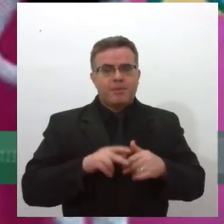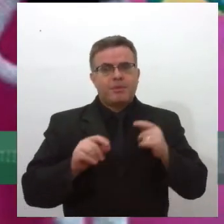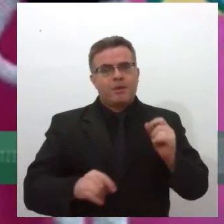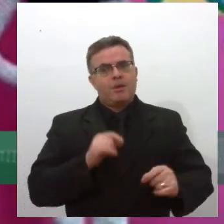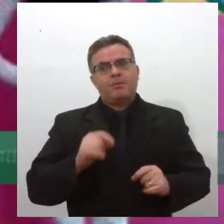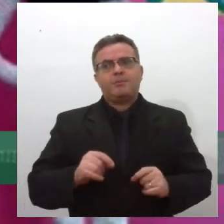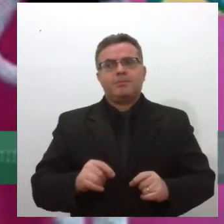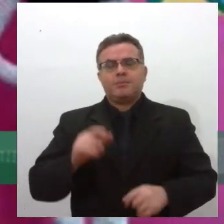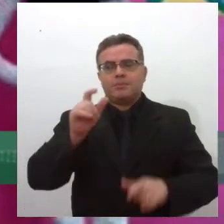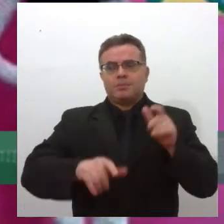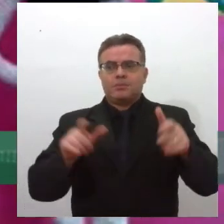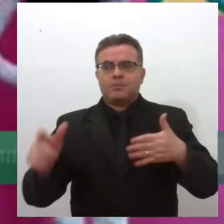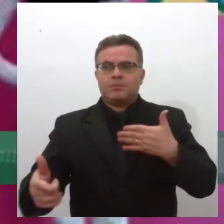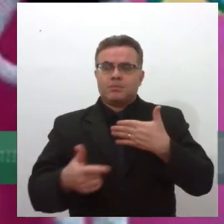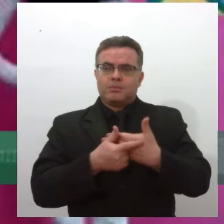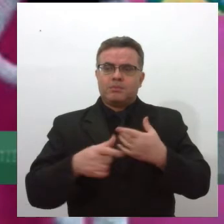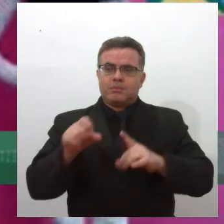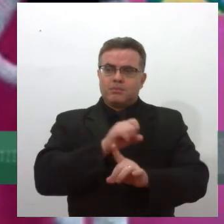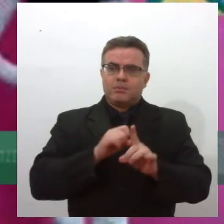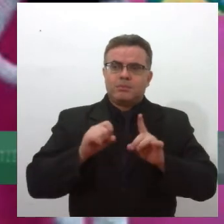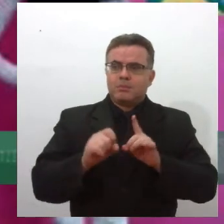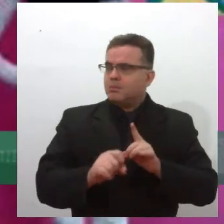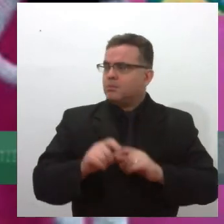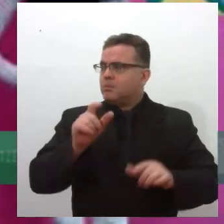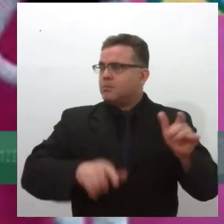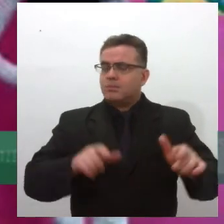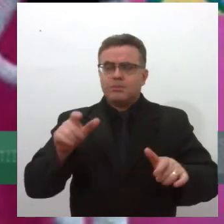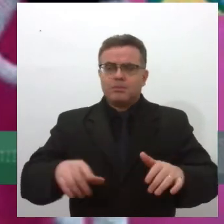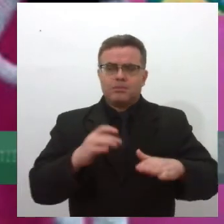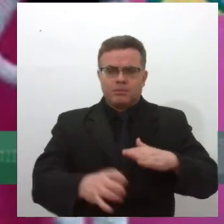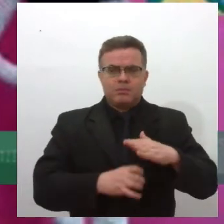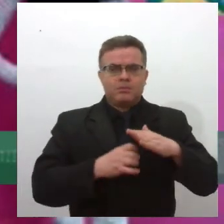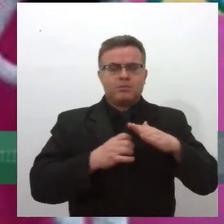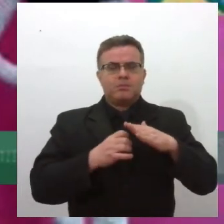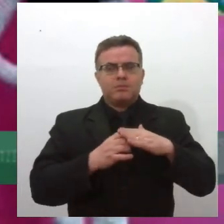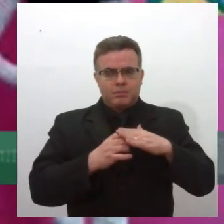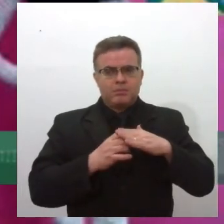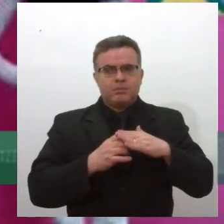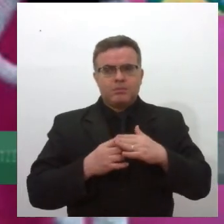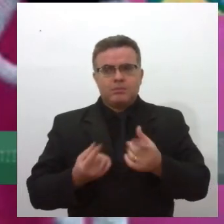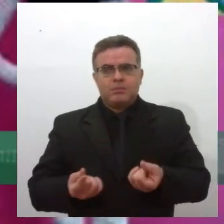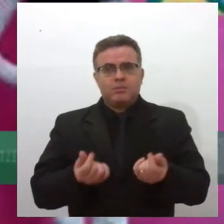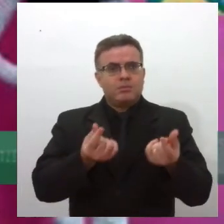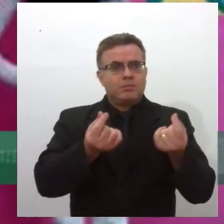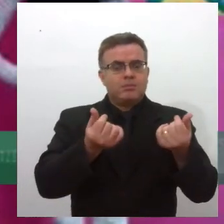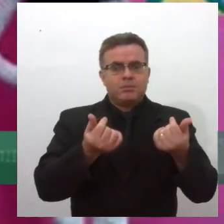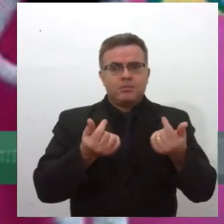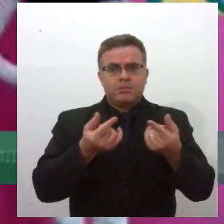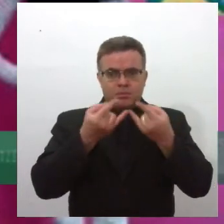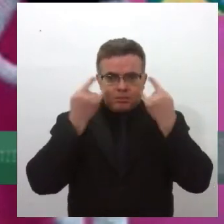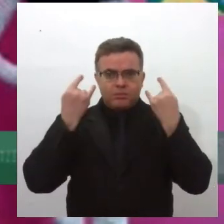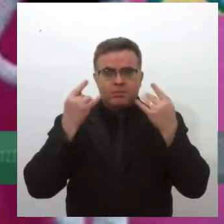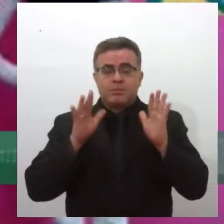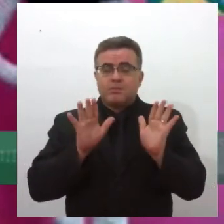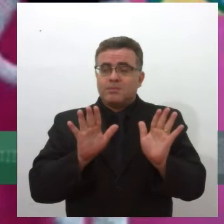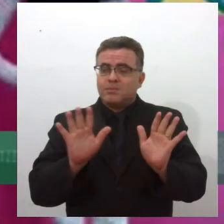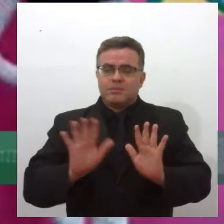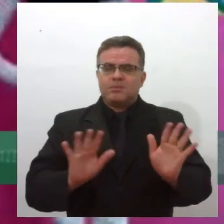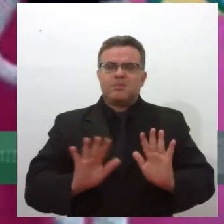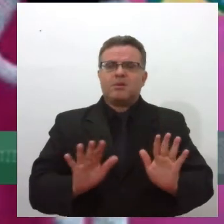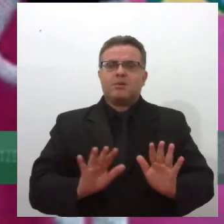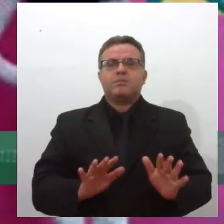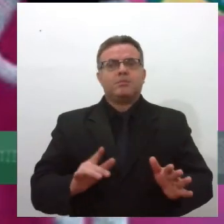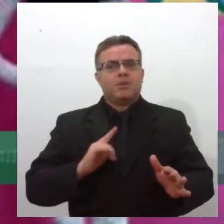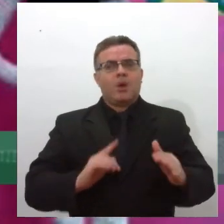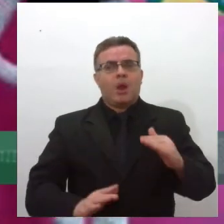social significa que uma empresa pode buscar o lucro, mas não apenas isso, né, existem limites e o